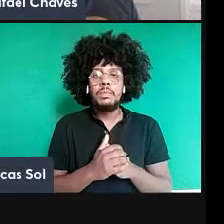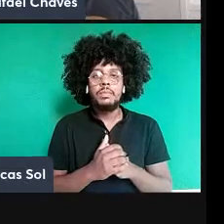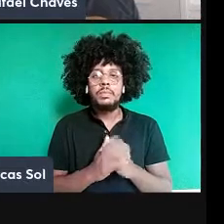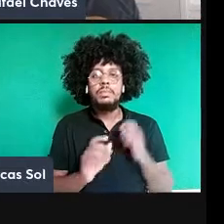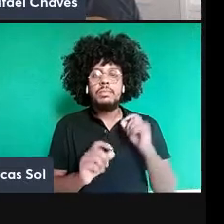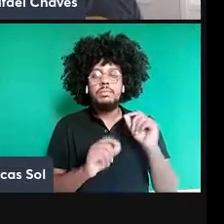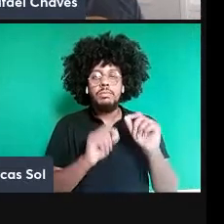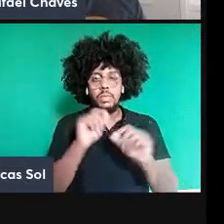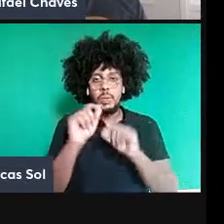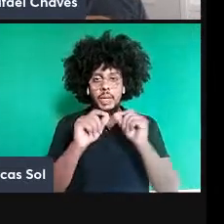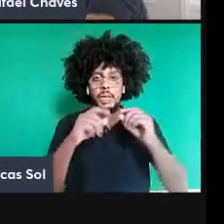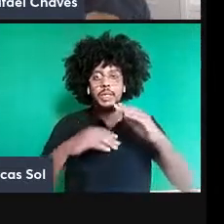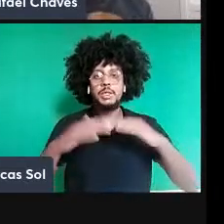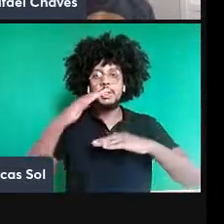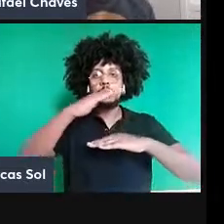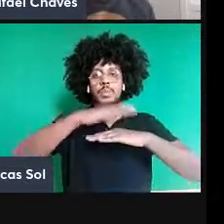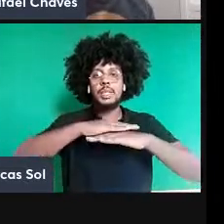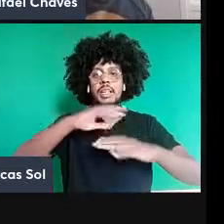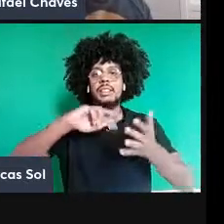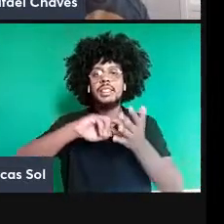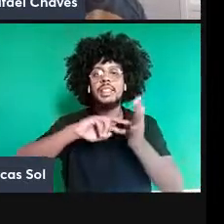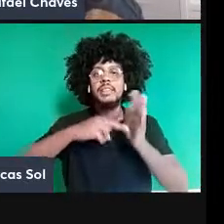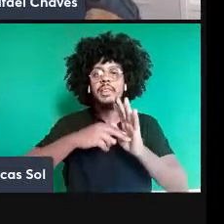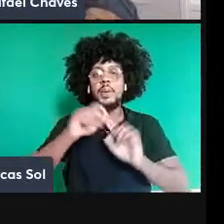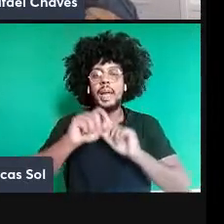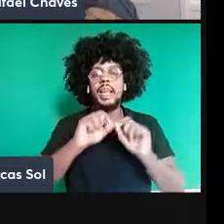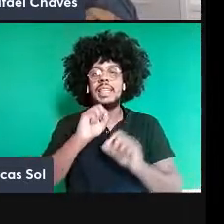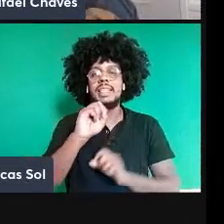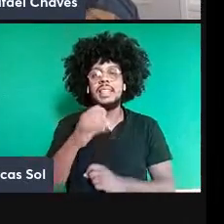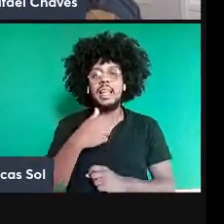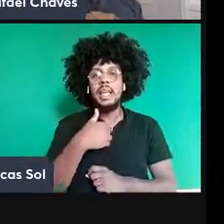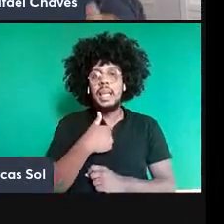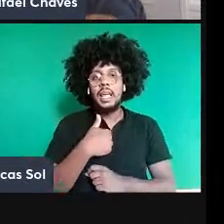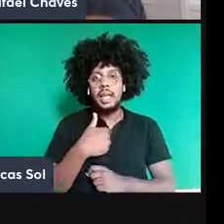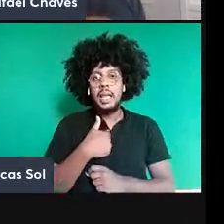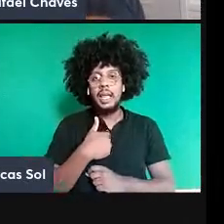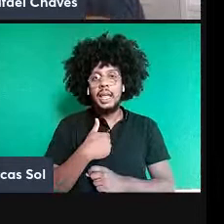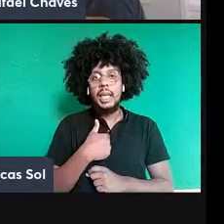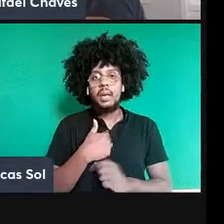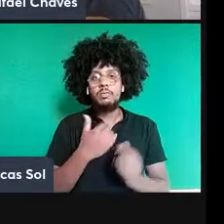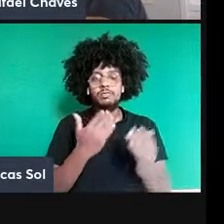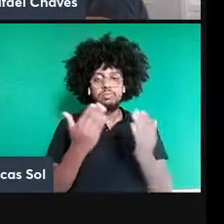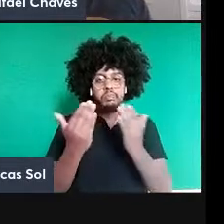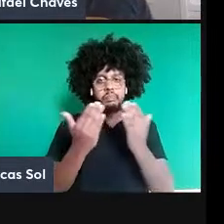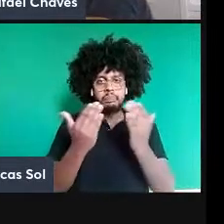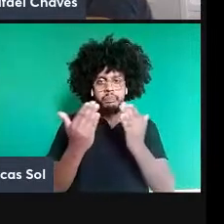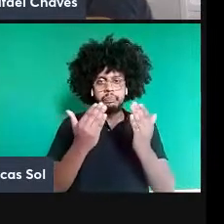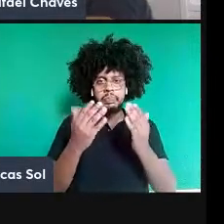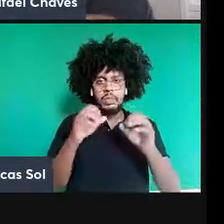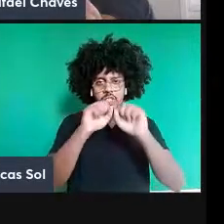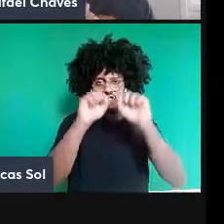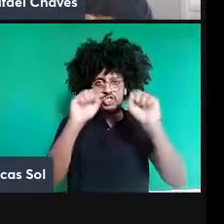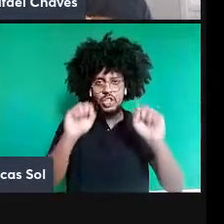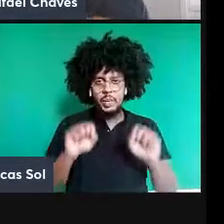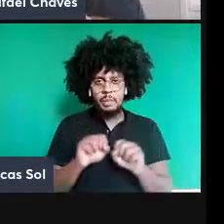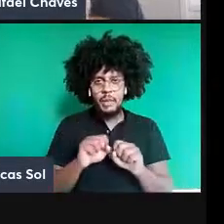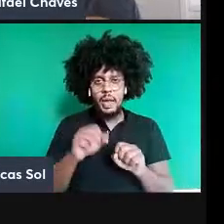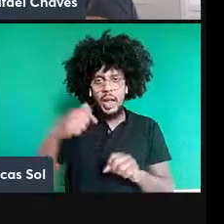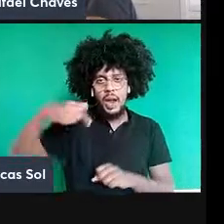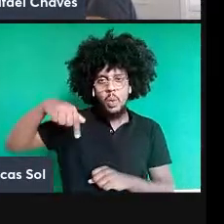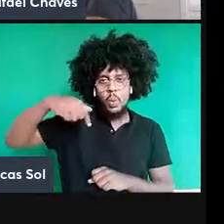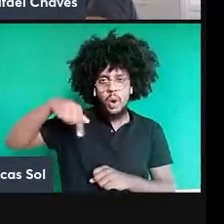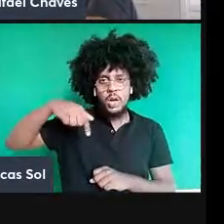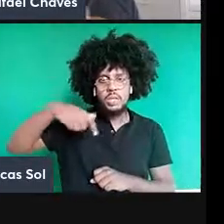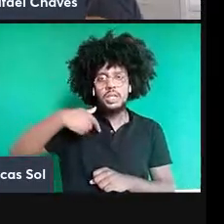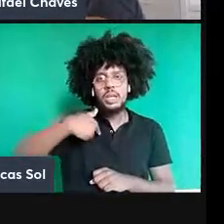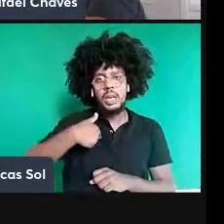superposição me diz é que se eu fizer uma medição desse sistema quântico, eu vou ter uma certa probabilidade de obter o bit zero e